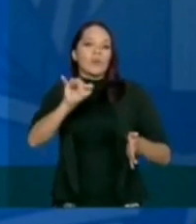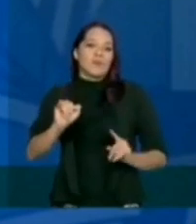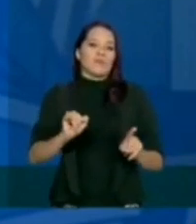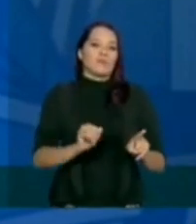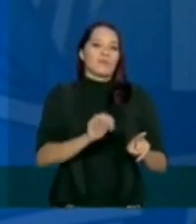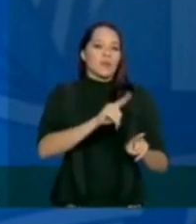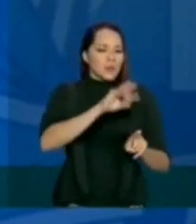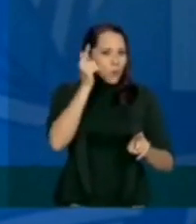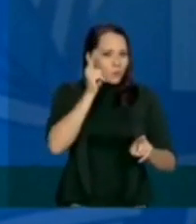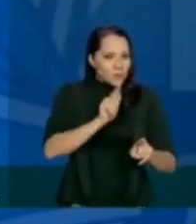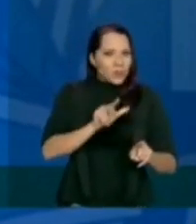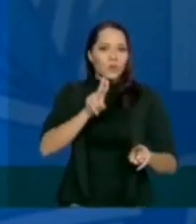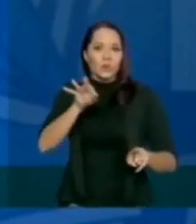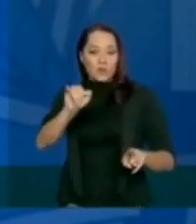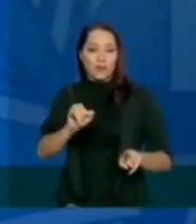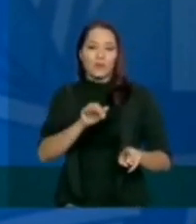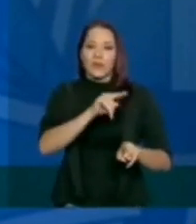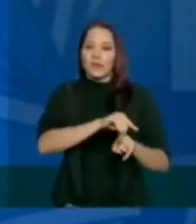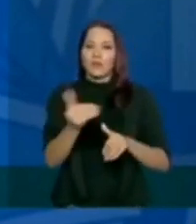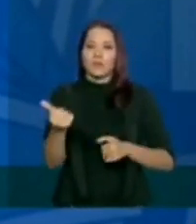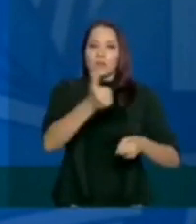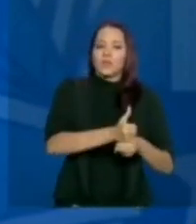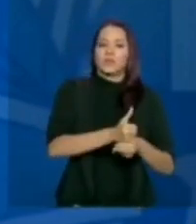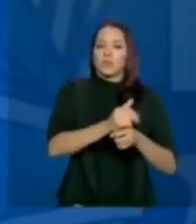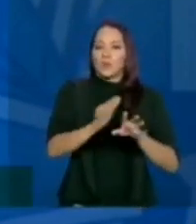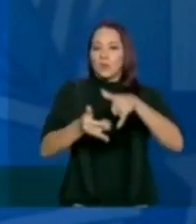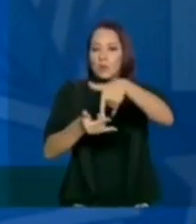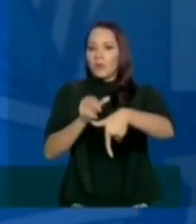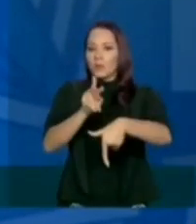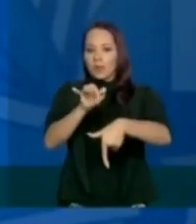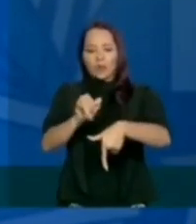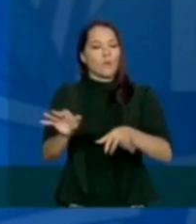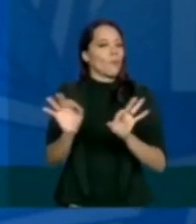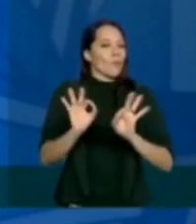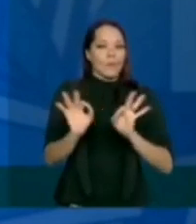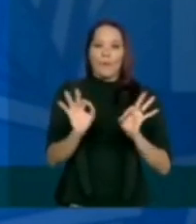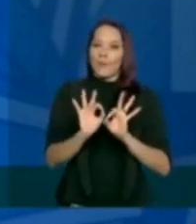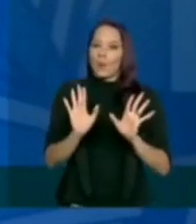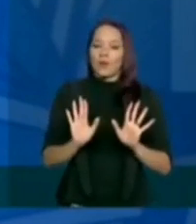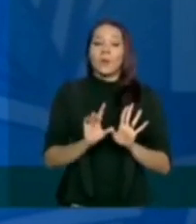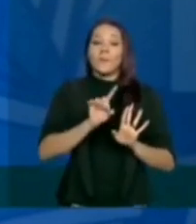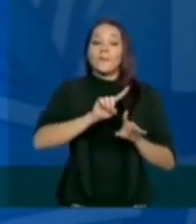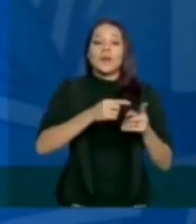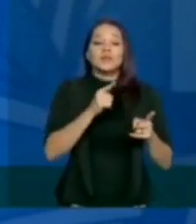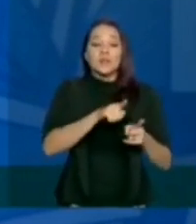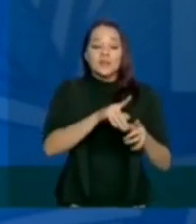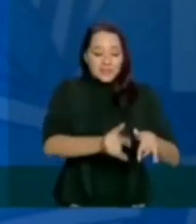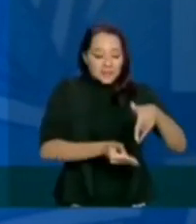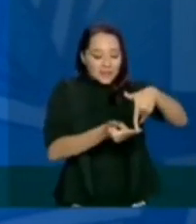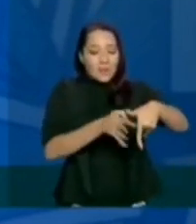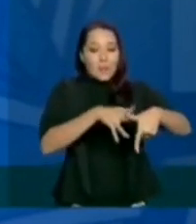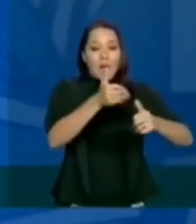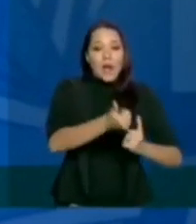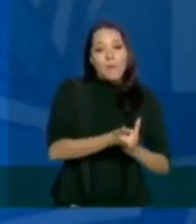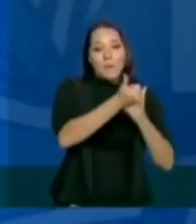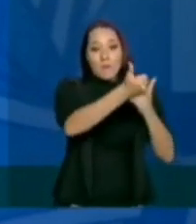até que se consiga o leito de UTI. Ele não vem para postergar o leito, muito menos para substituir o leito, mas para dar mais uma